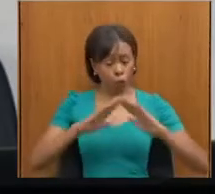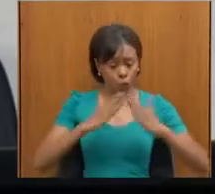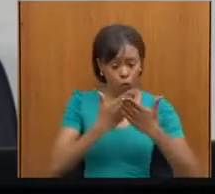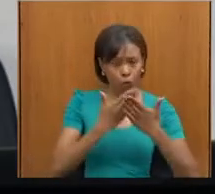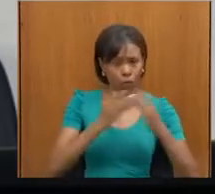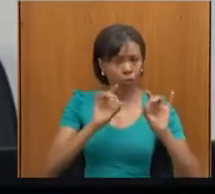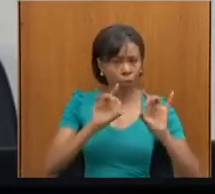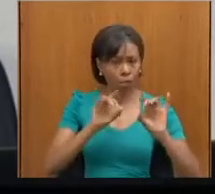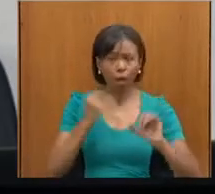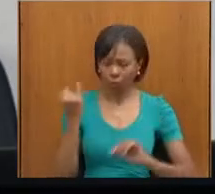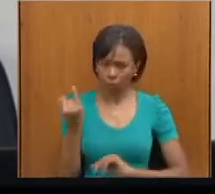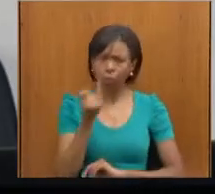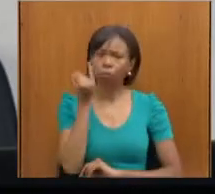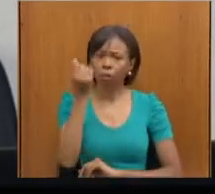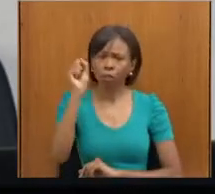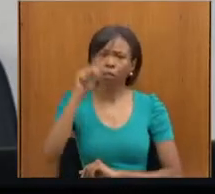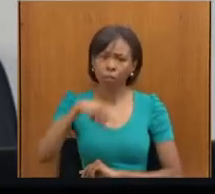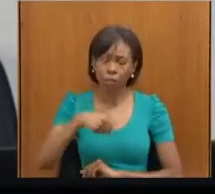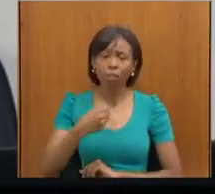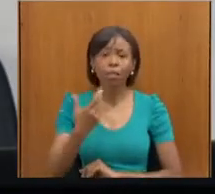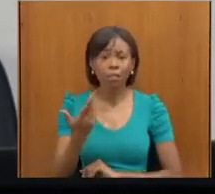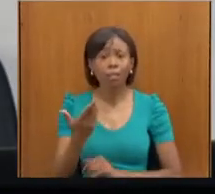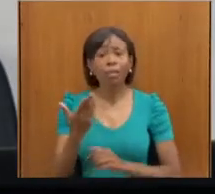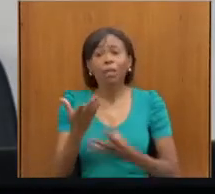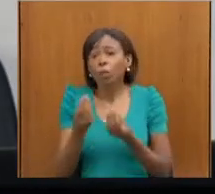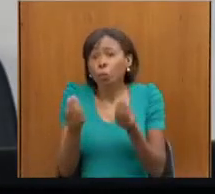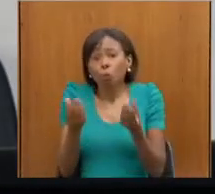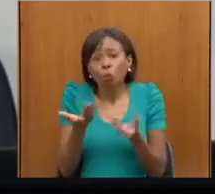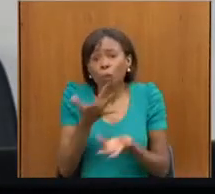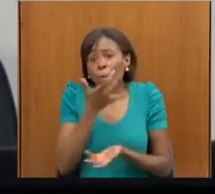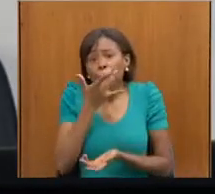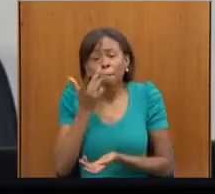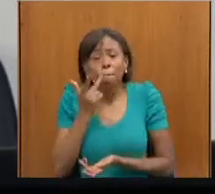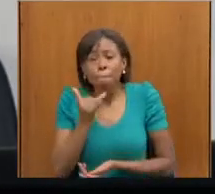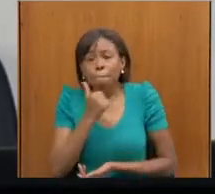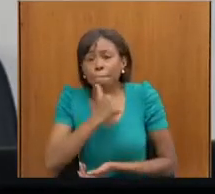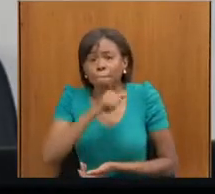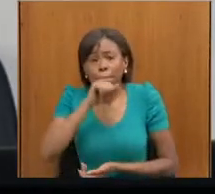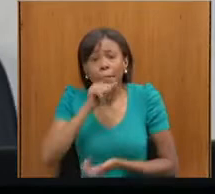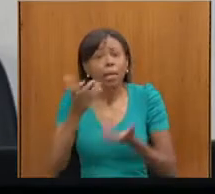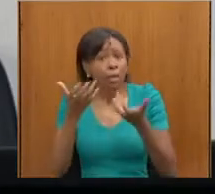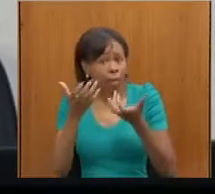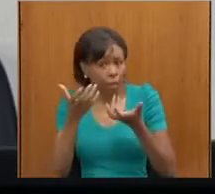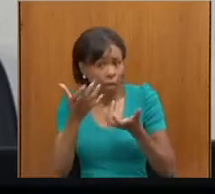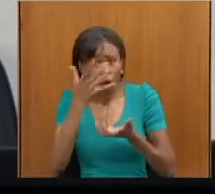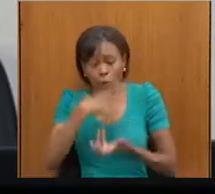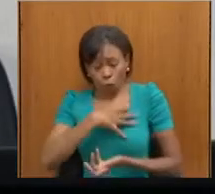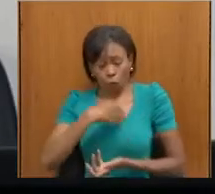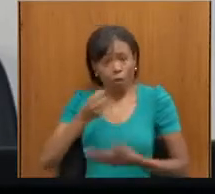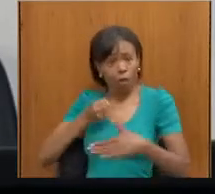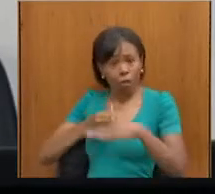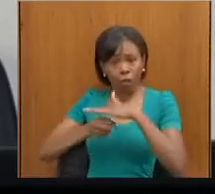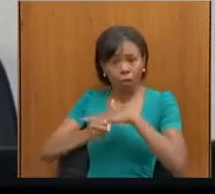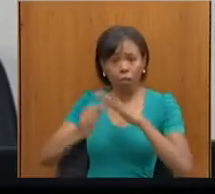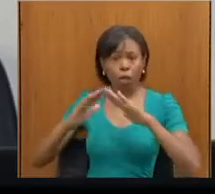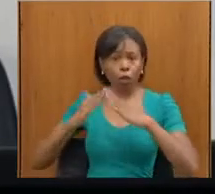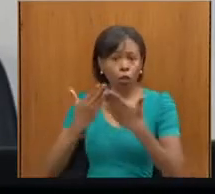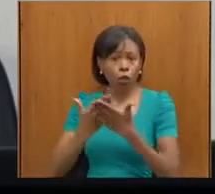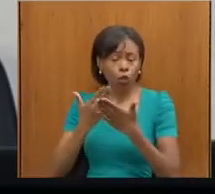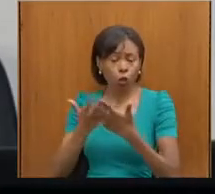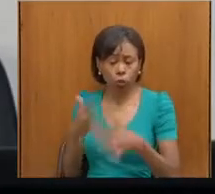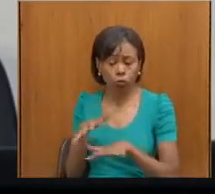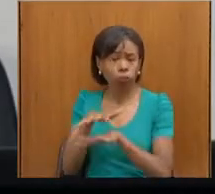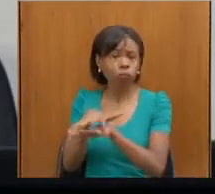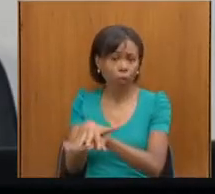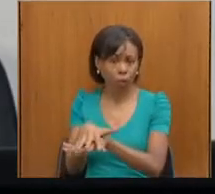pais que hoje querem ver seus filhos numa escola regular. E as escolas estão cada vez mais se preparando para